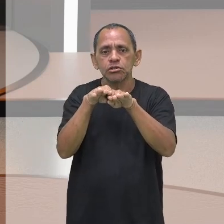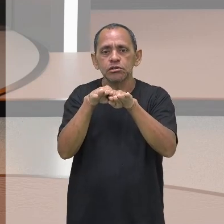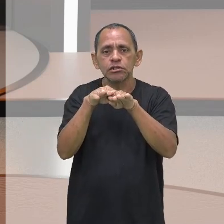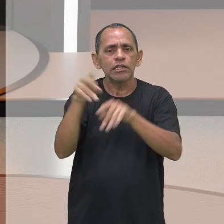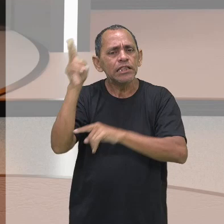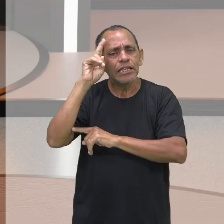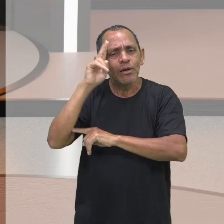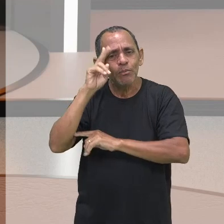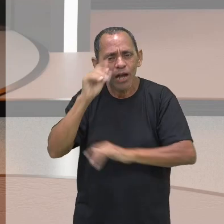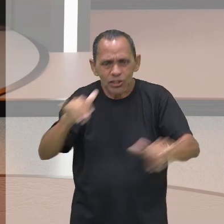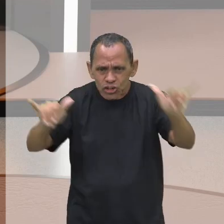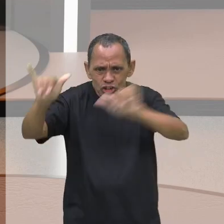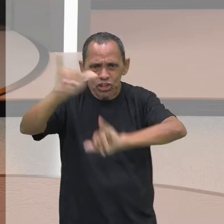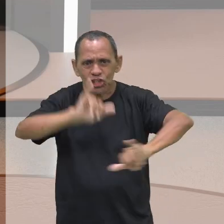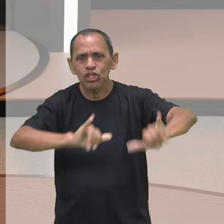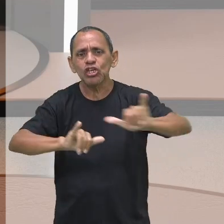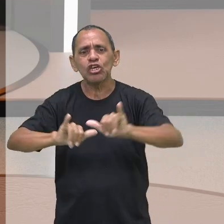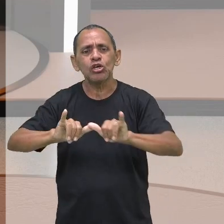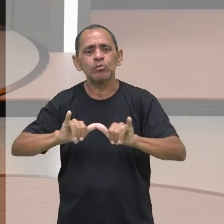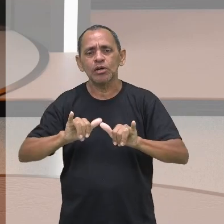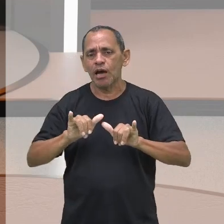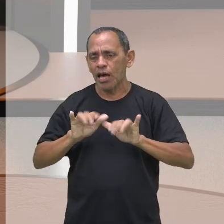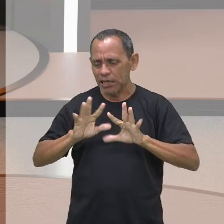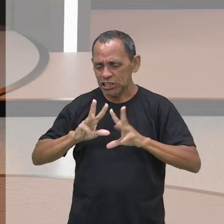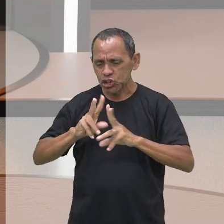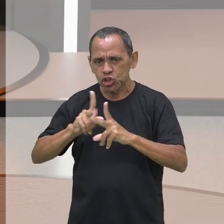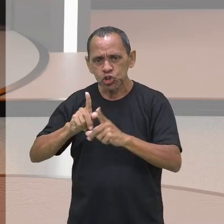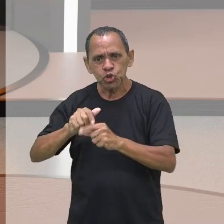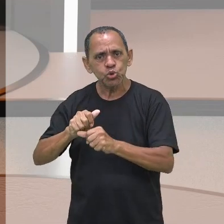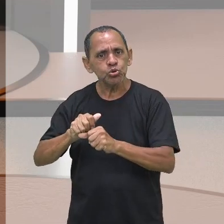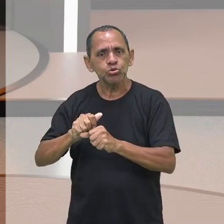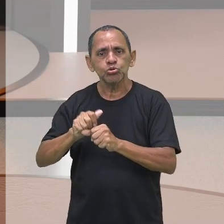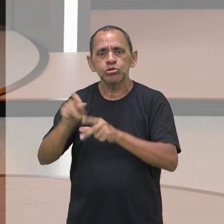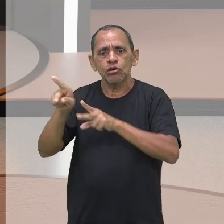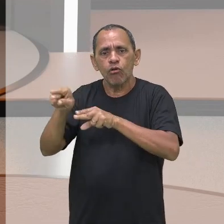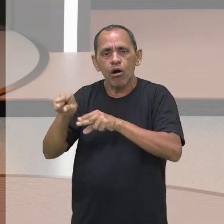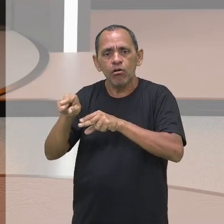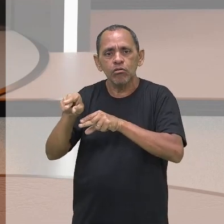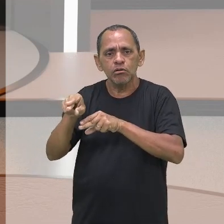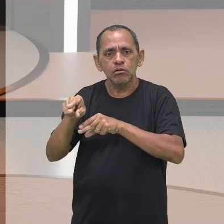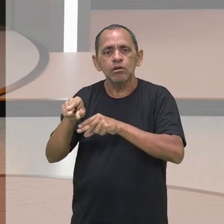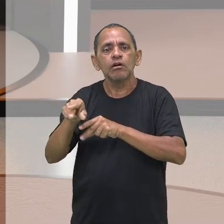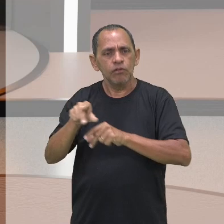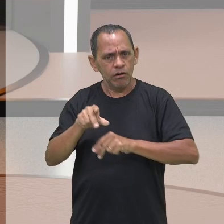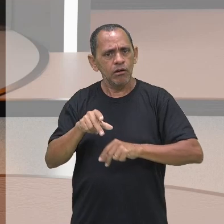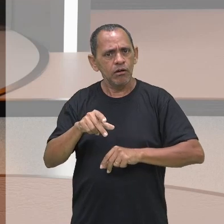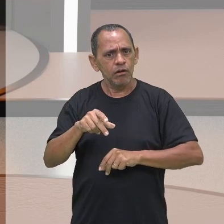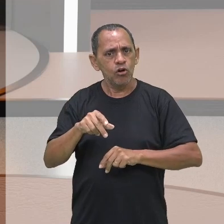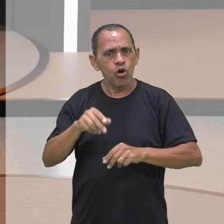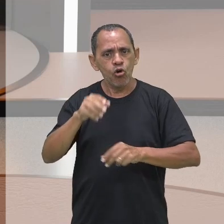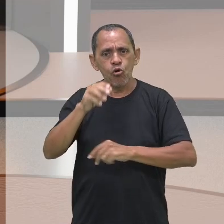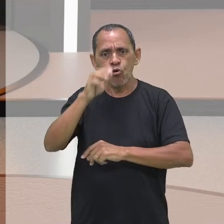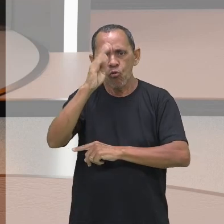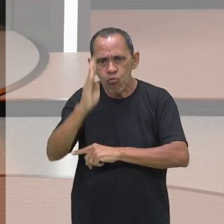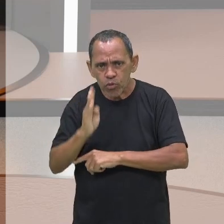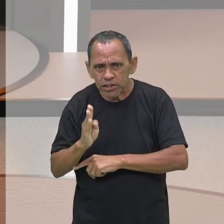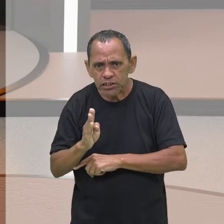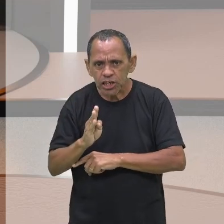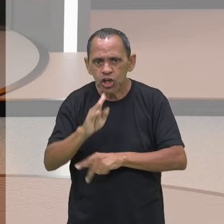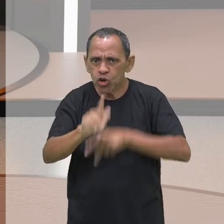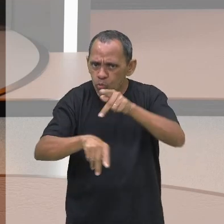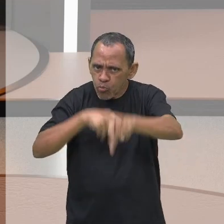Homogêneo é que é tudo igual. Será que conseguiram? Todo mundo ficou igual? O povo brasileiro ficou